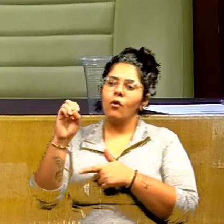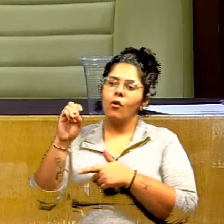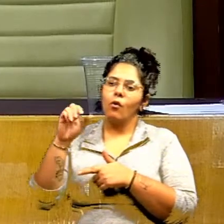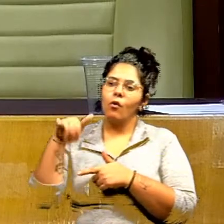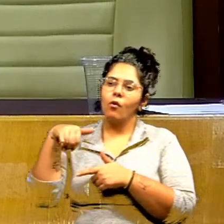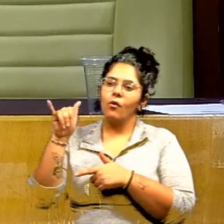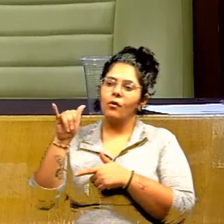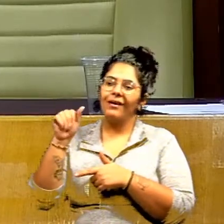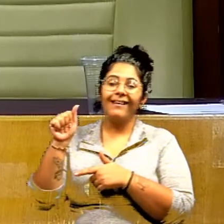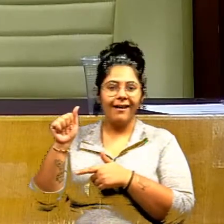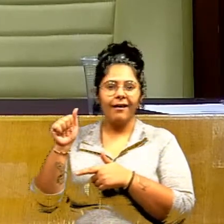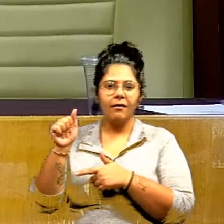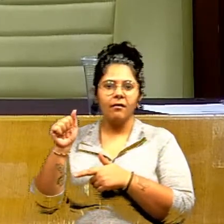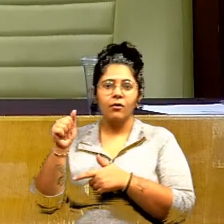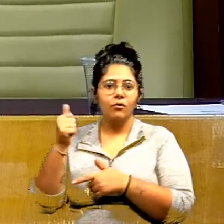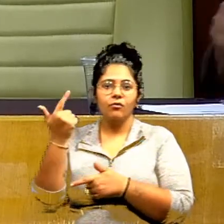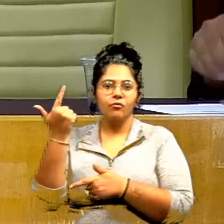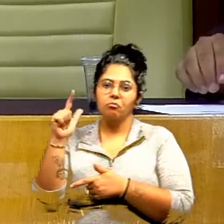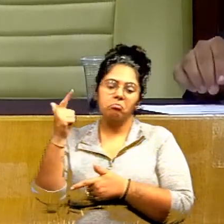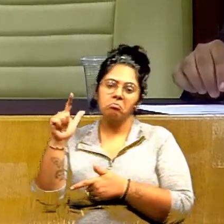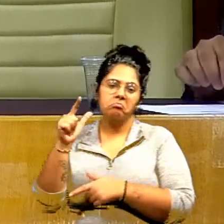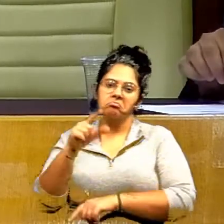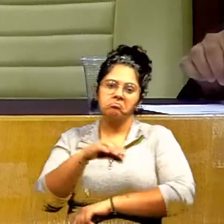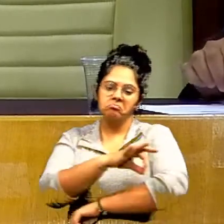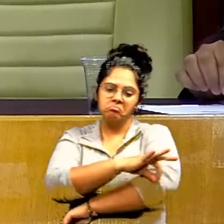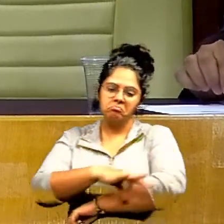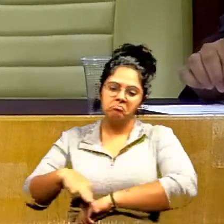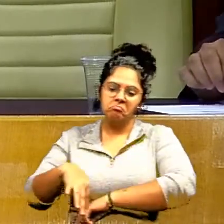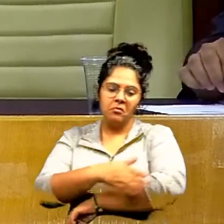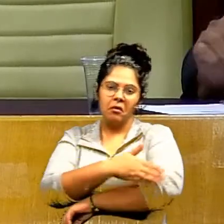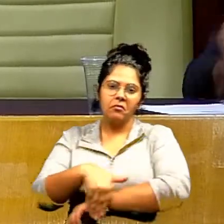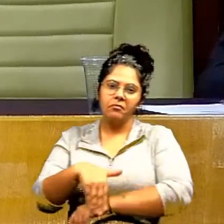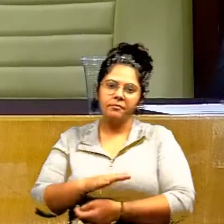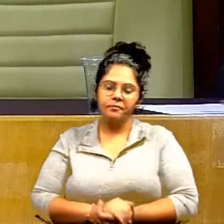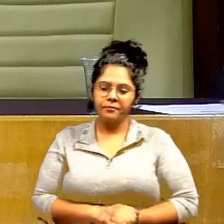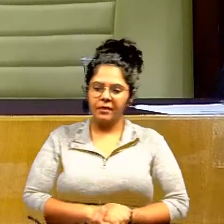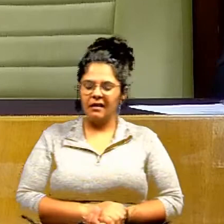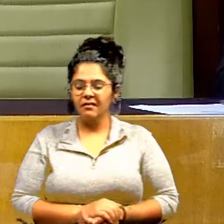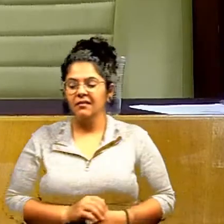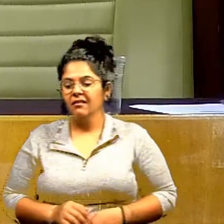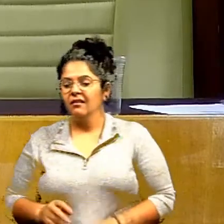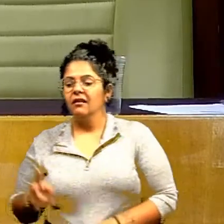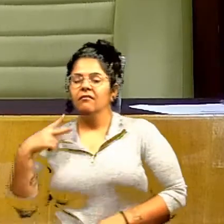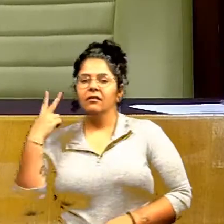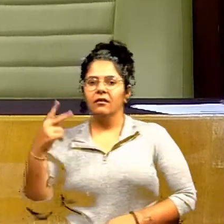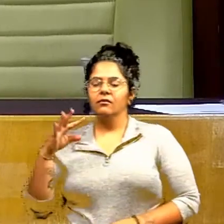tocando, Clécio, vai ser muito complicado. Obrigado, vereador. Vereador, Tchãozinho, Porto, pela ordem.